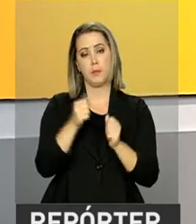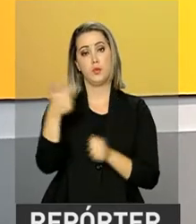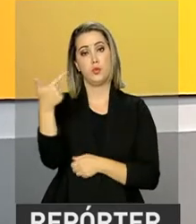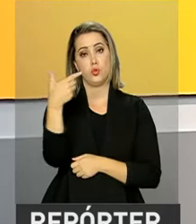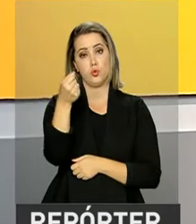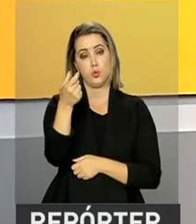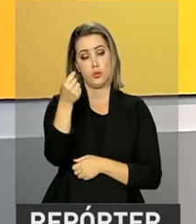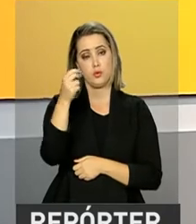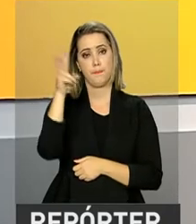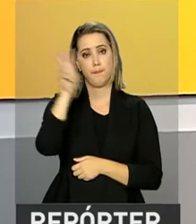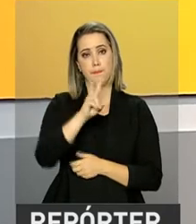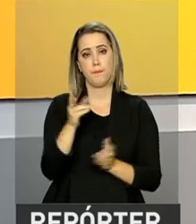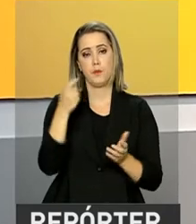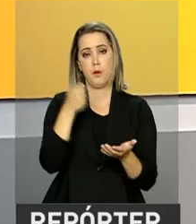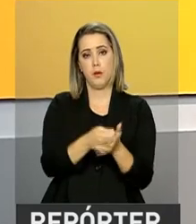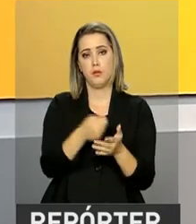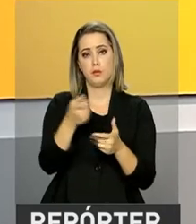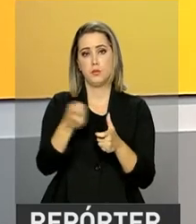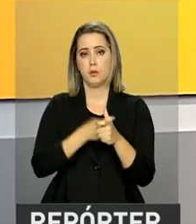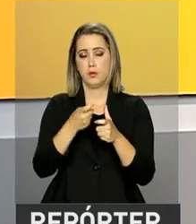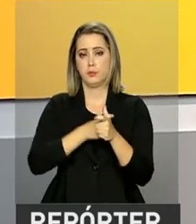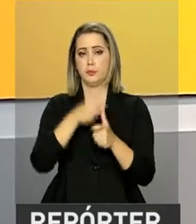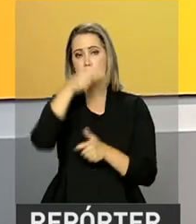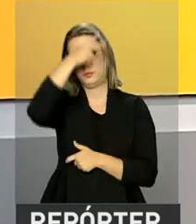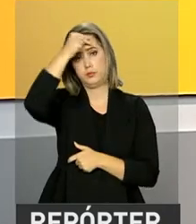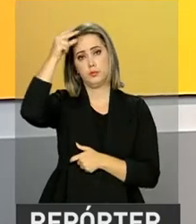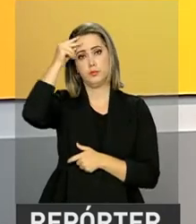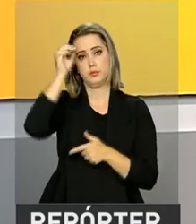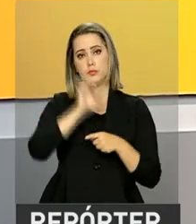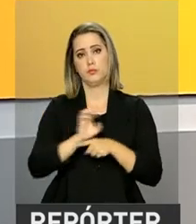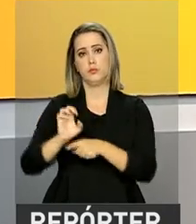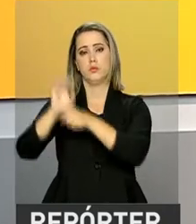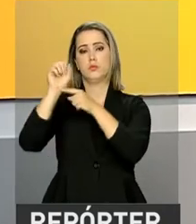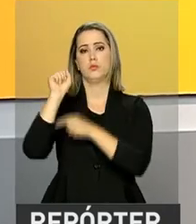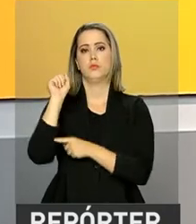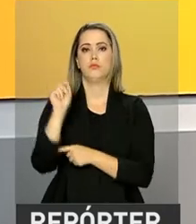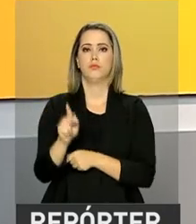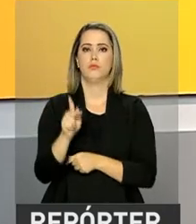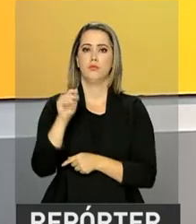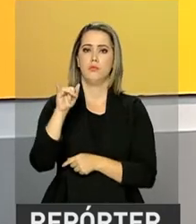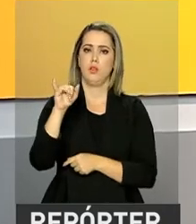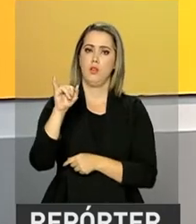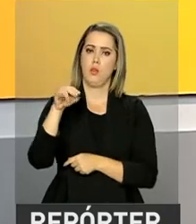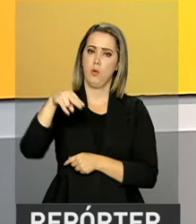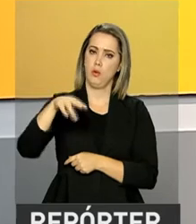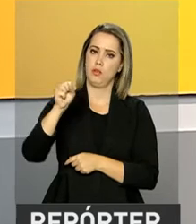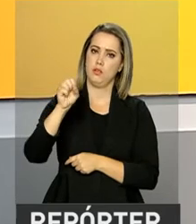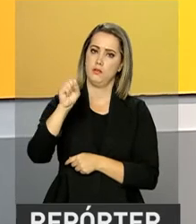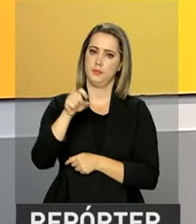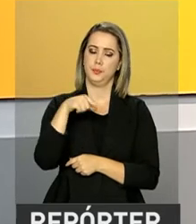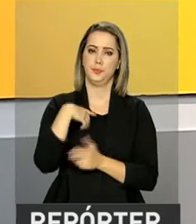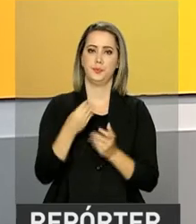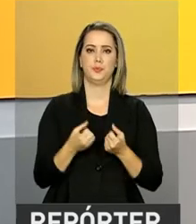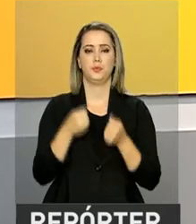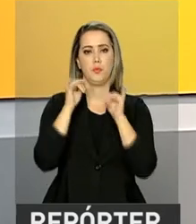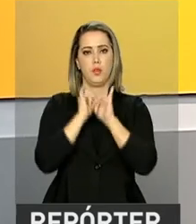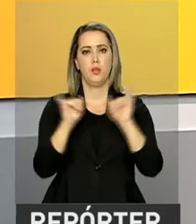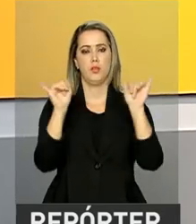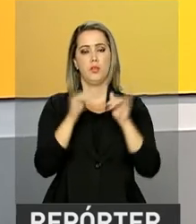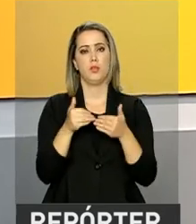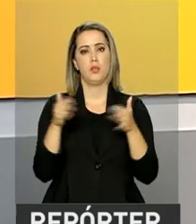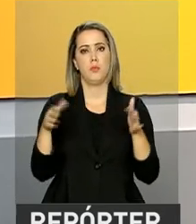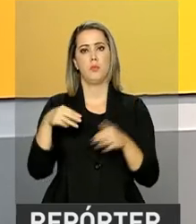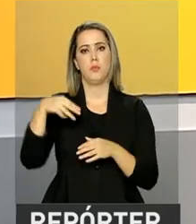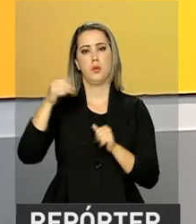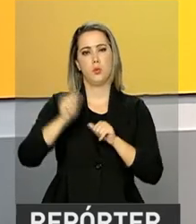da dívida das prefeituras e estados com a Previdência Social. A medida foi anunciada na abertura da marcha